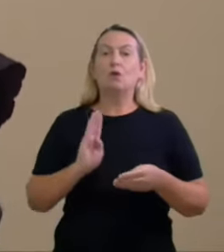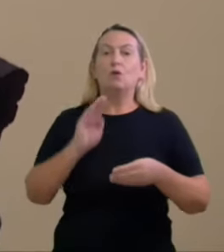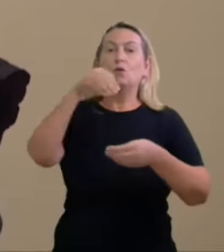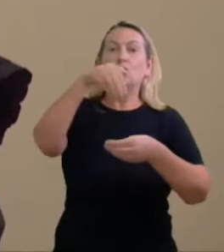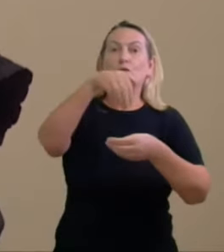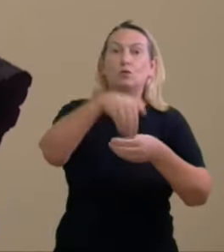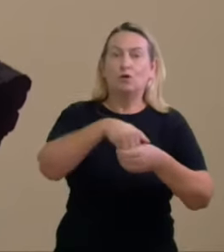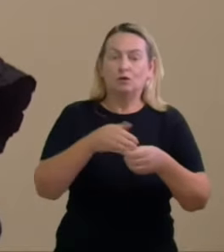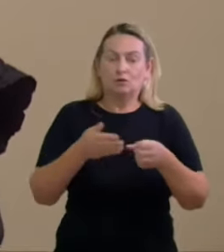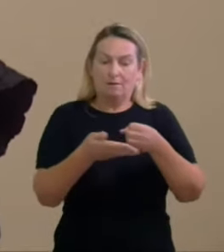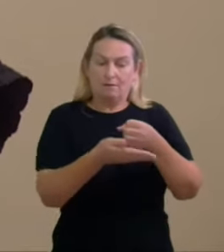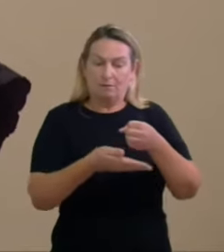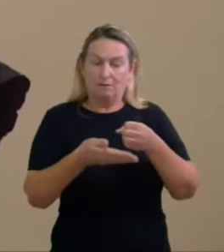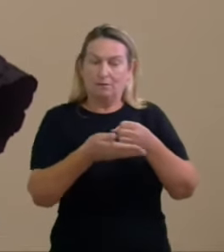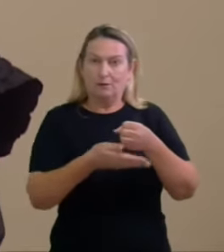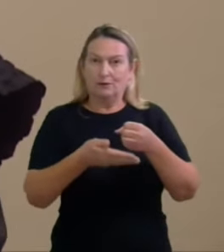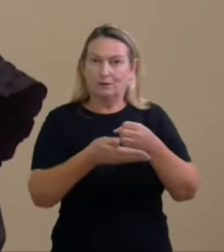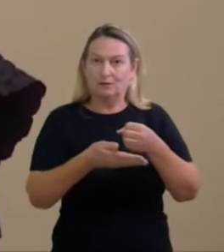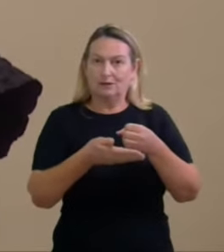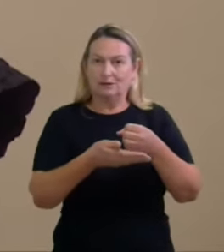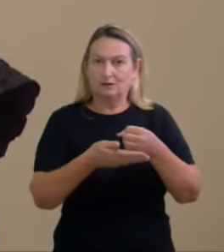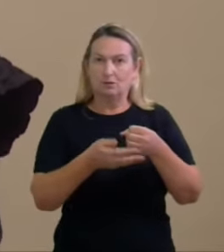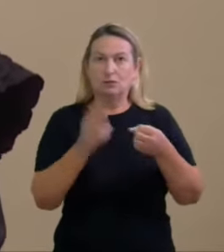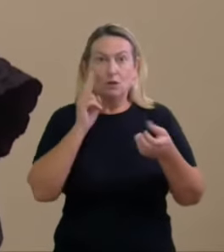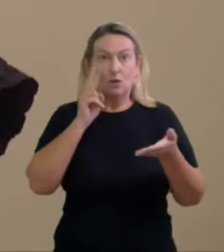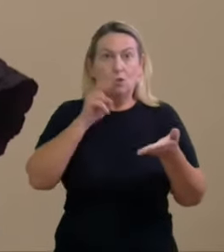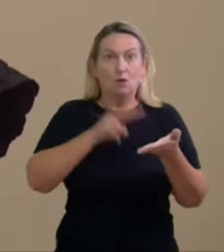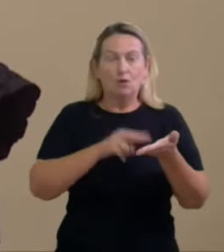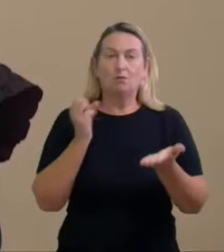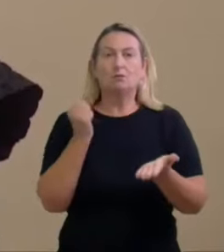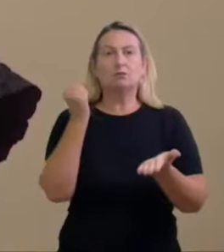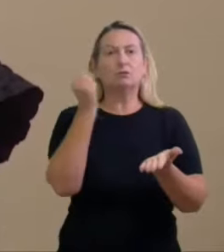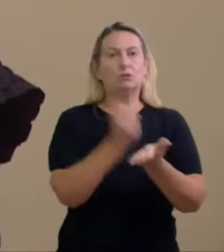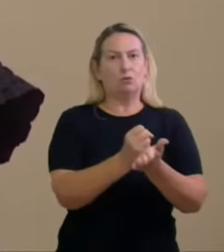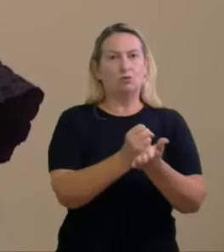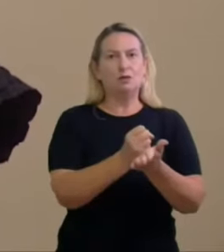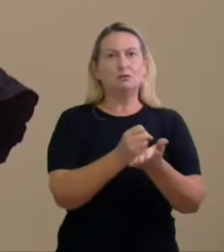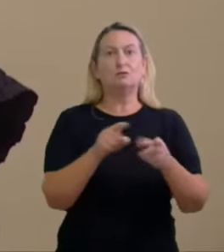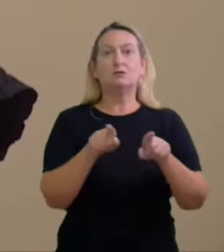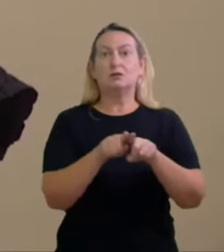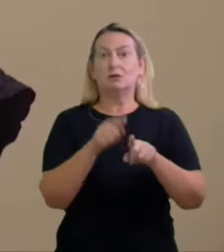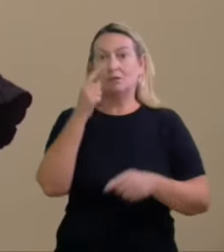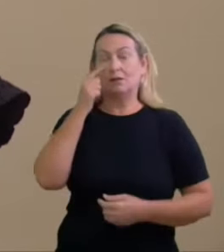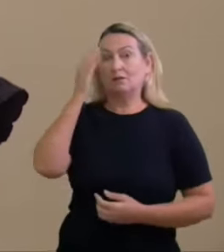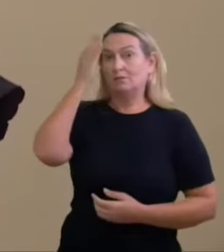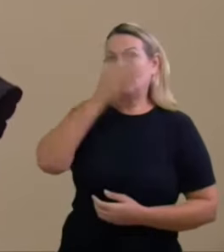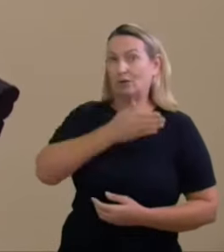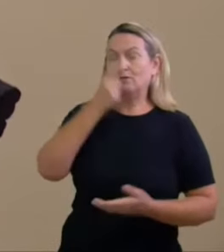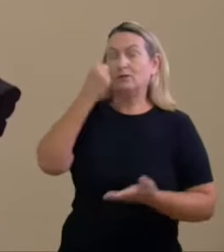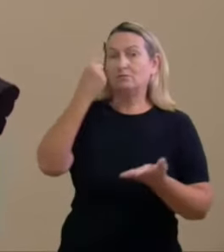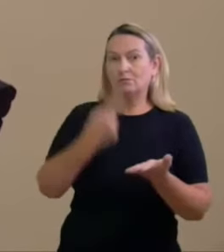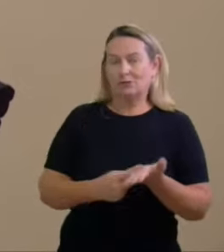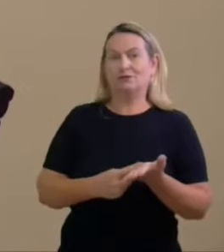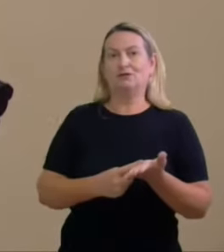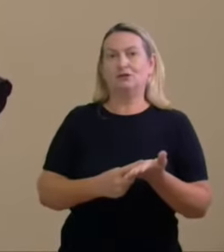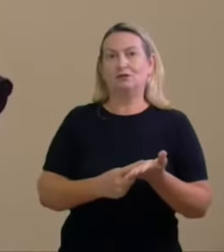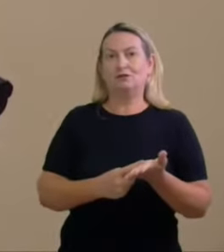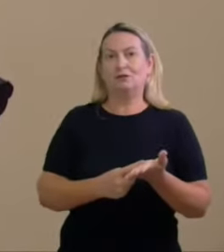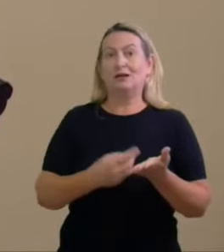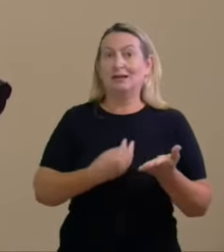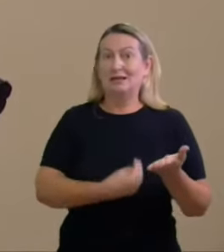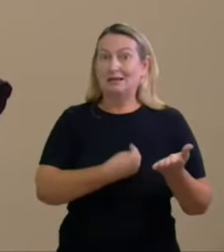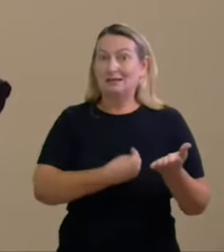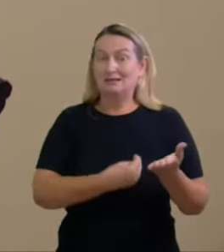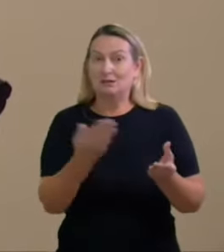deve se lastrear nos documentos e nas provas que são efetivamente produzidas nos autos